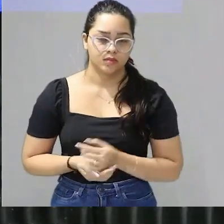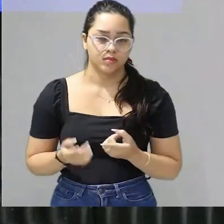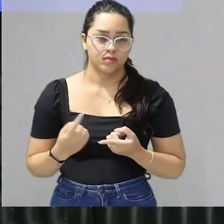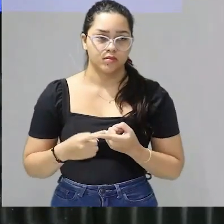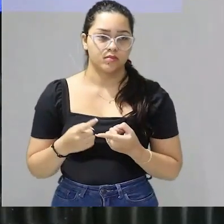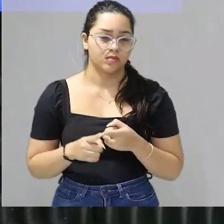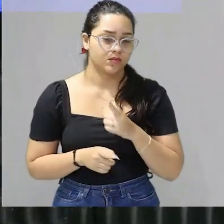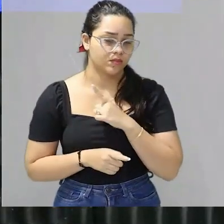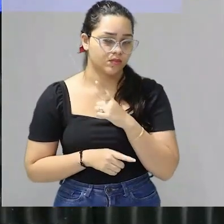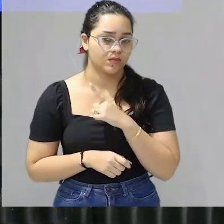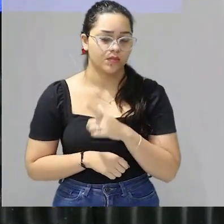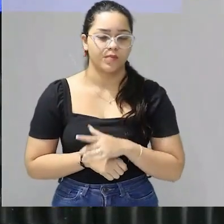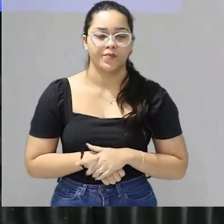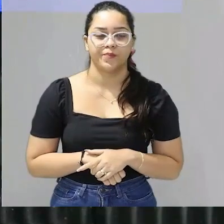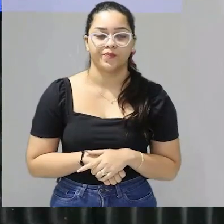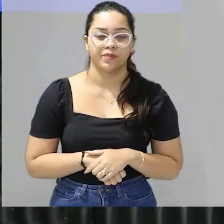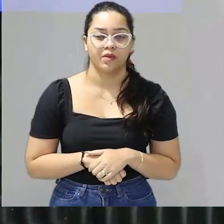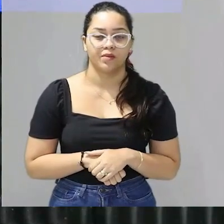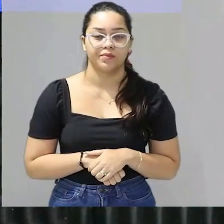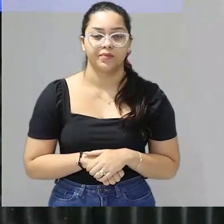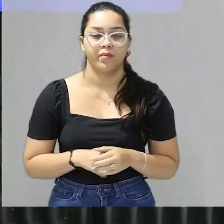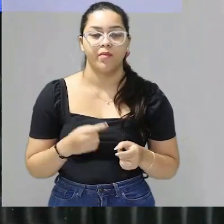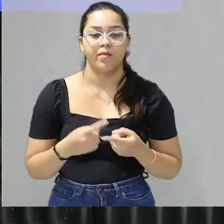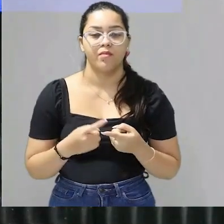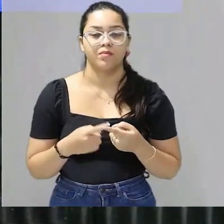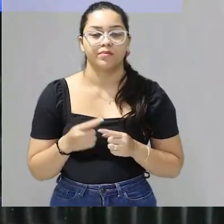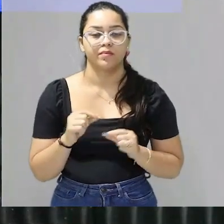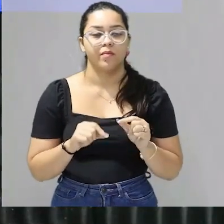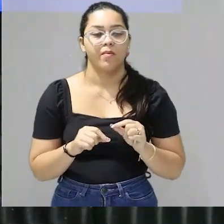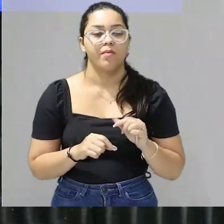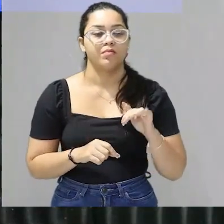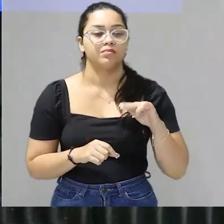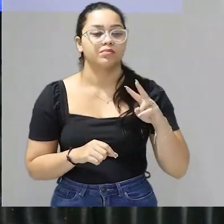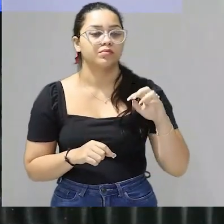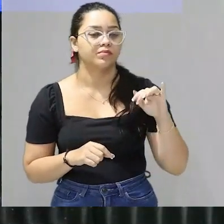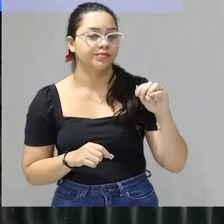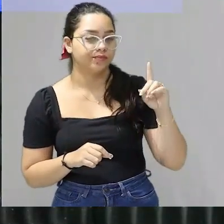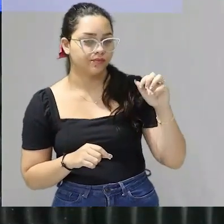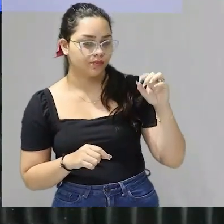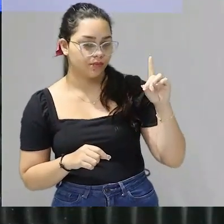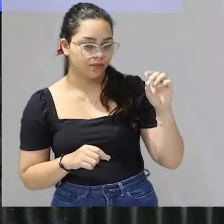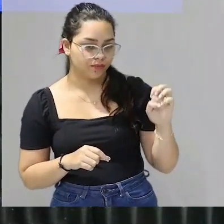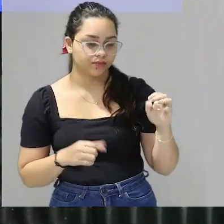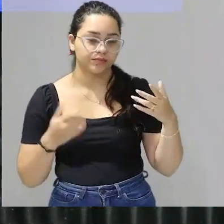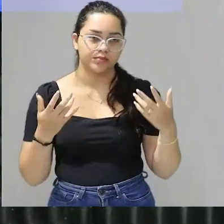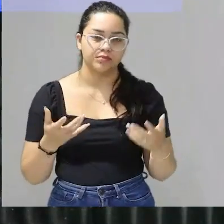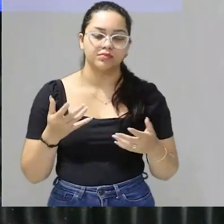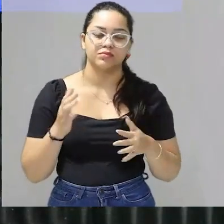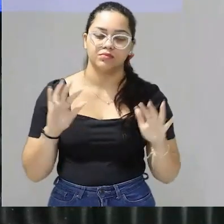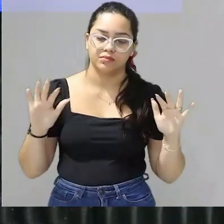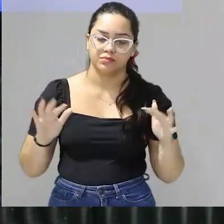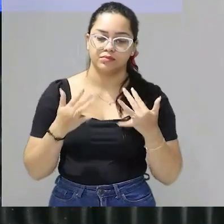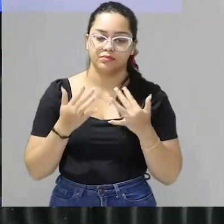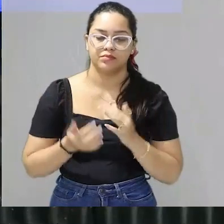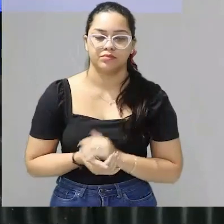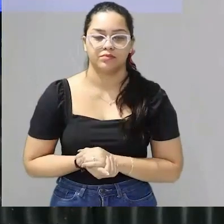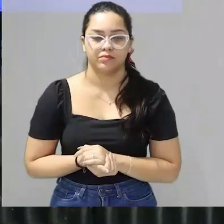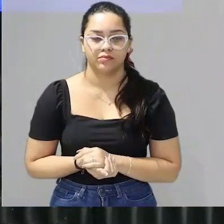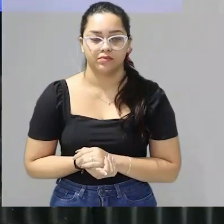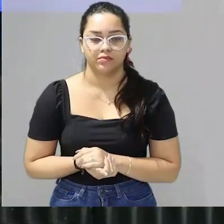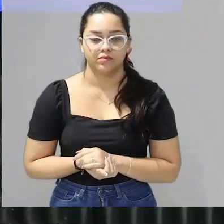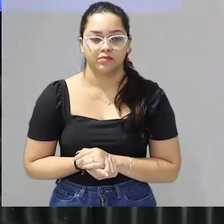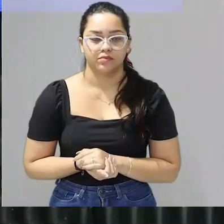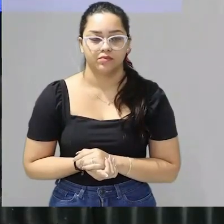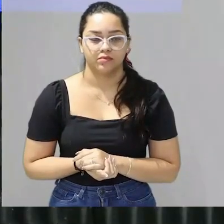existe essa invisibilidade? por que que está relacionada a invisibilidade e registro civil? então muito muita atenção ao tema